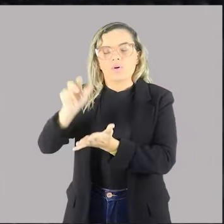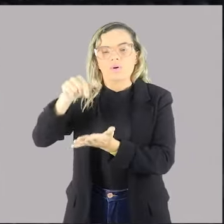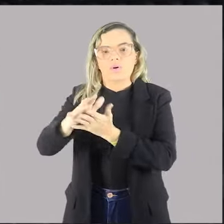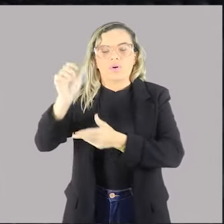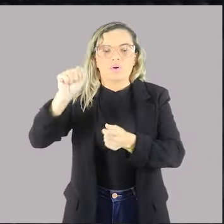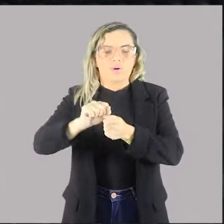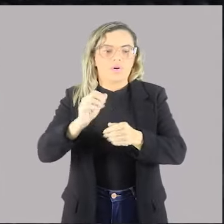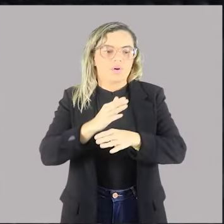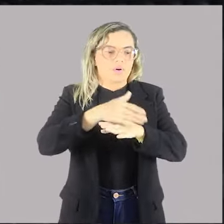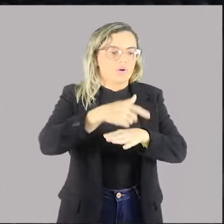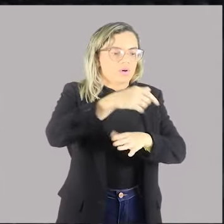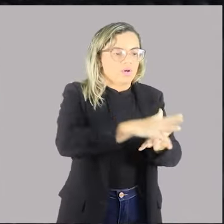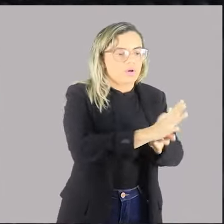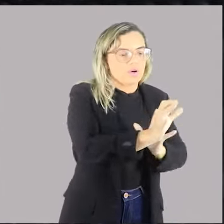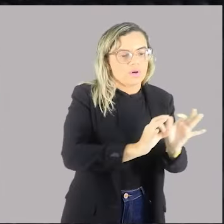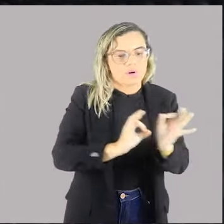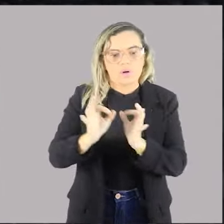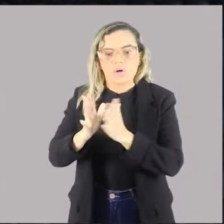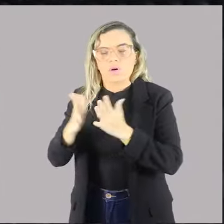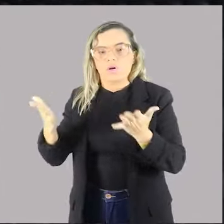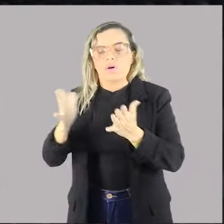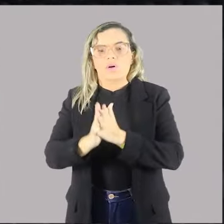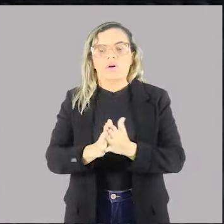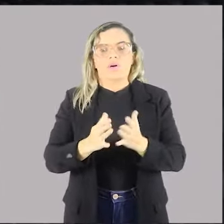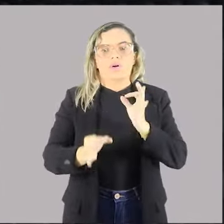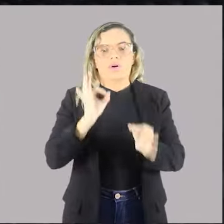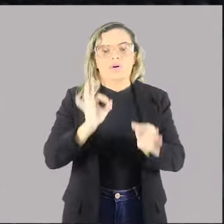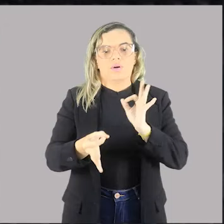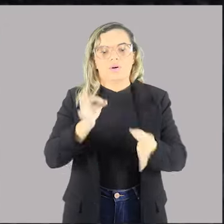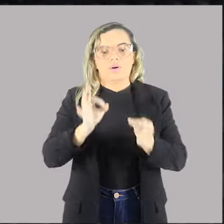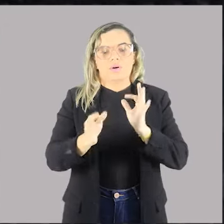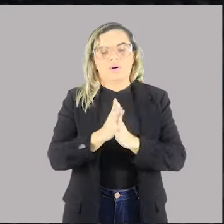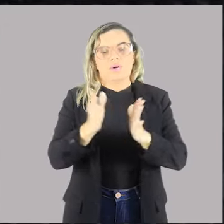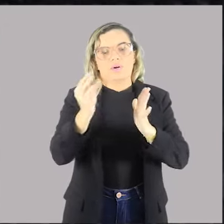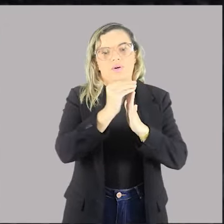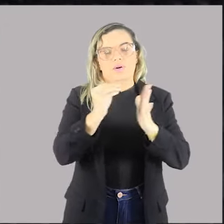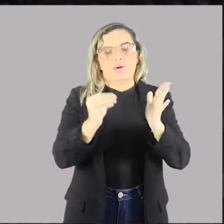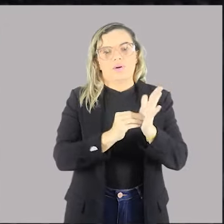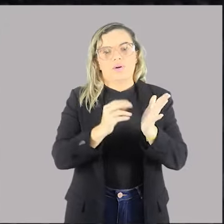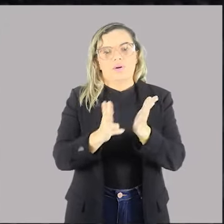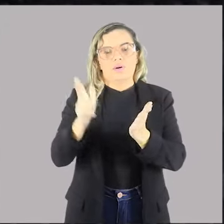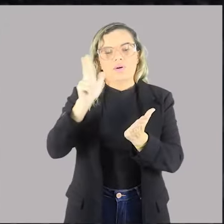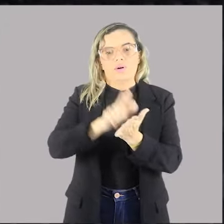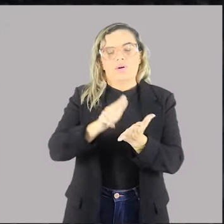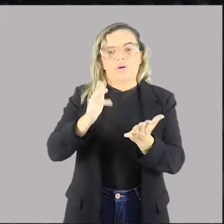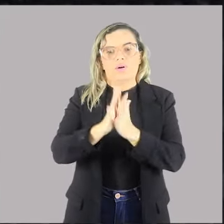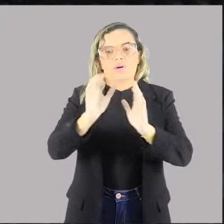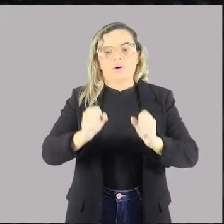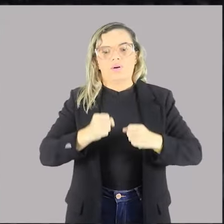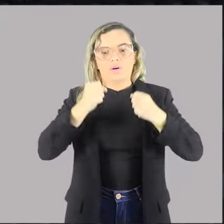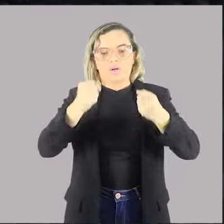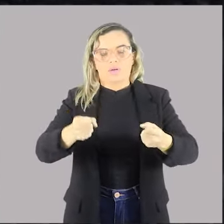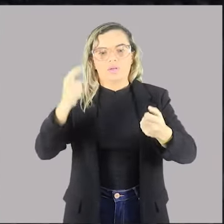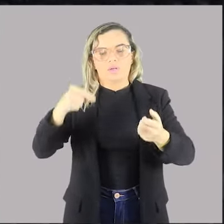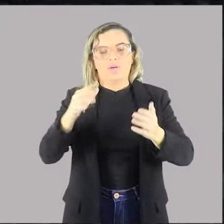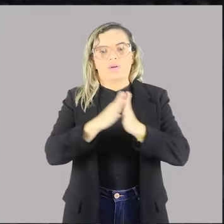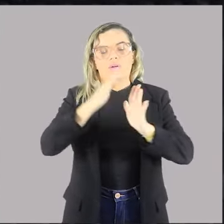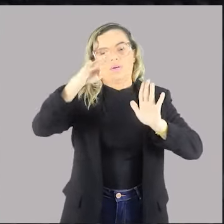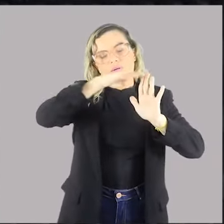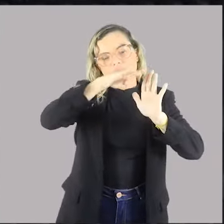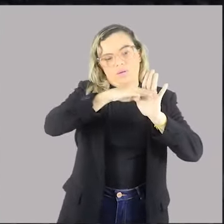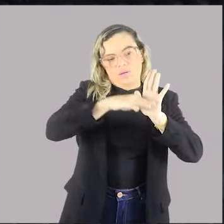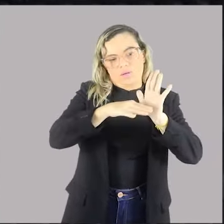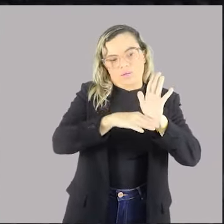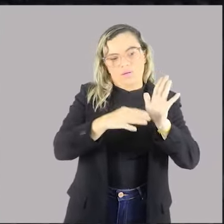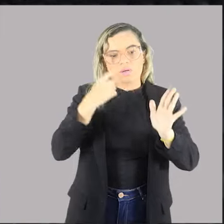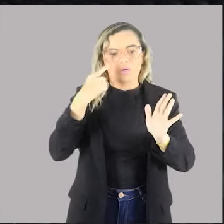dentro do ordenamento jurídico, certo? É a forma e o conteúdo é o regulamento, é o poder de regulamentar, certo? Não